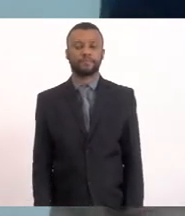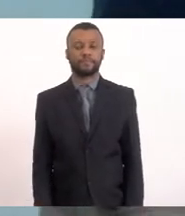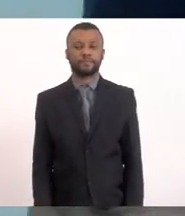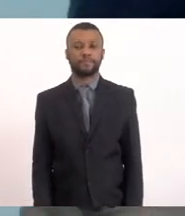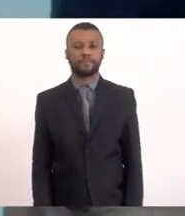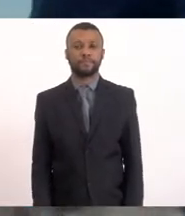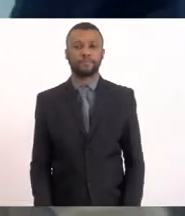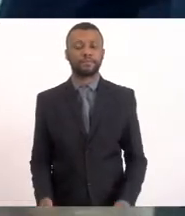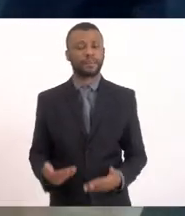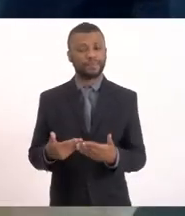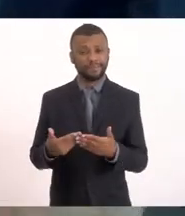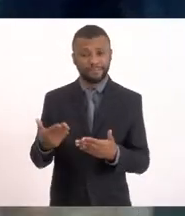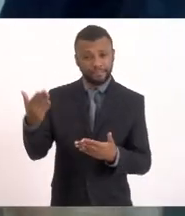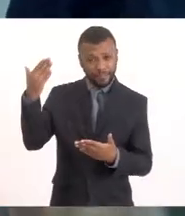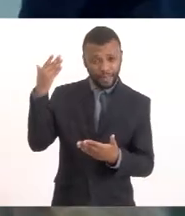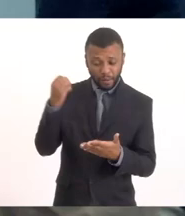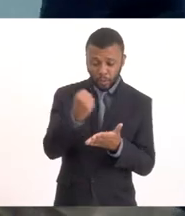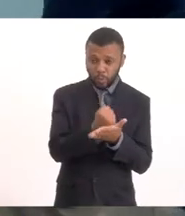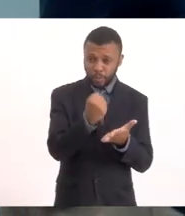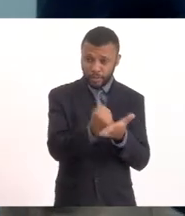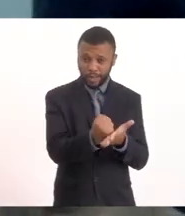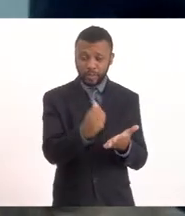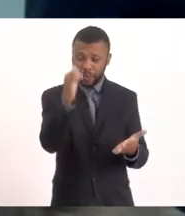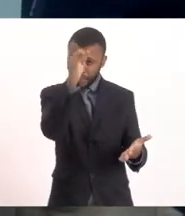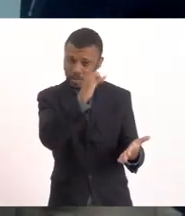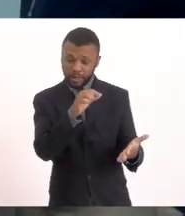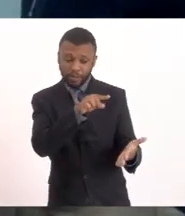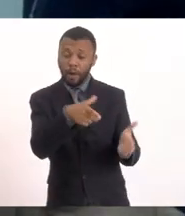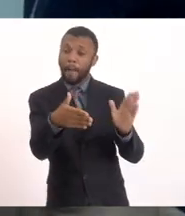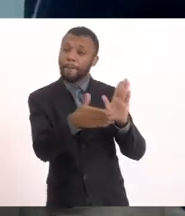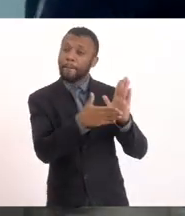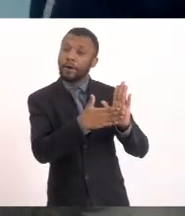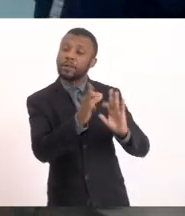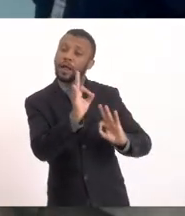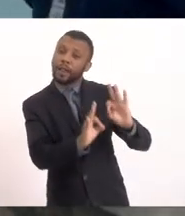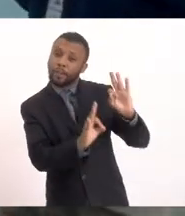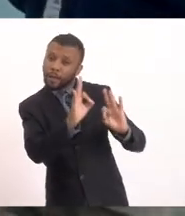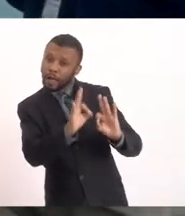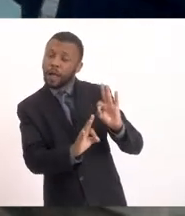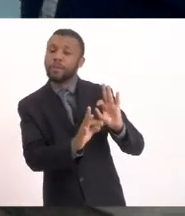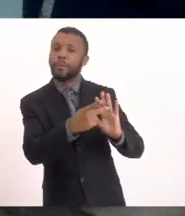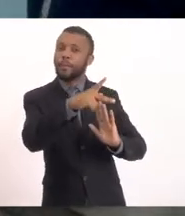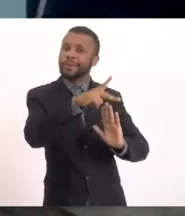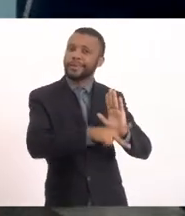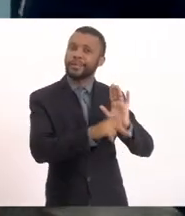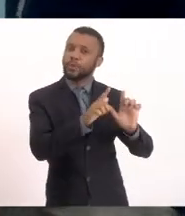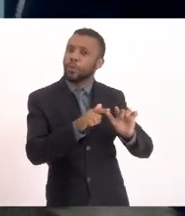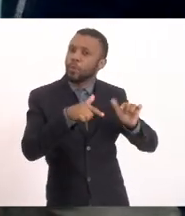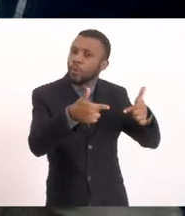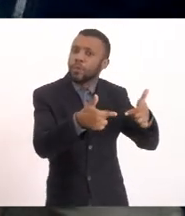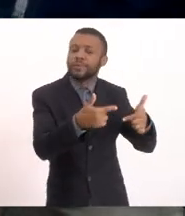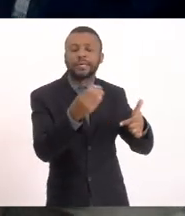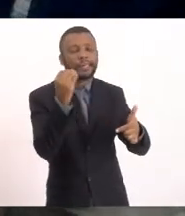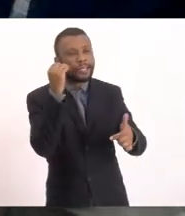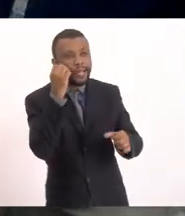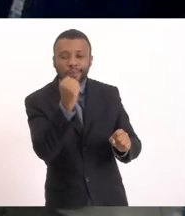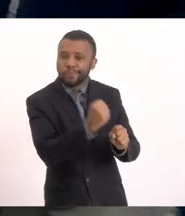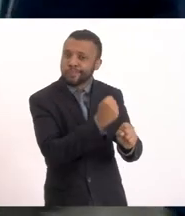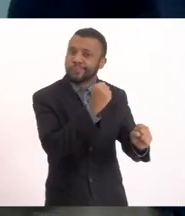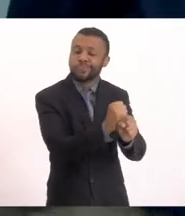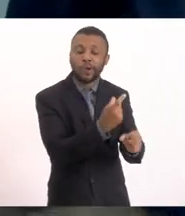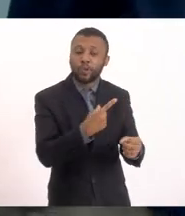A época então, foi proposto fazer uma elaboração do projeto executivo De construção e fixação dos moles na Barra Franca de